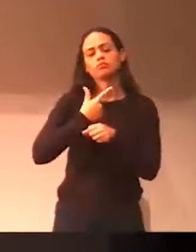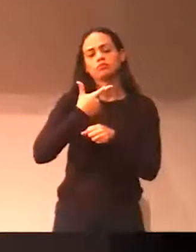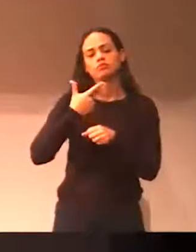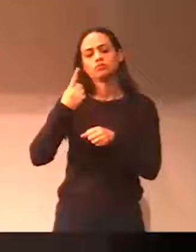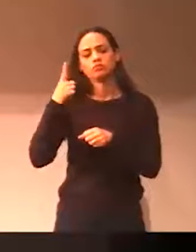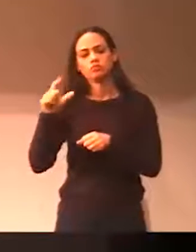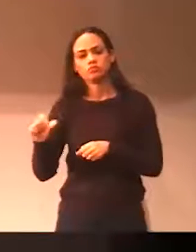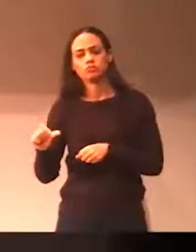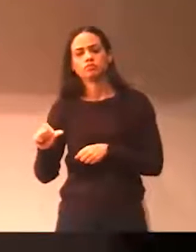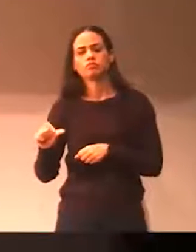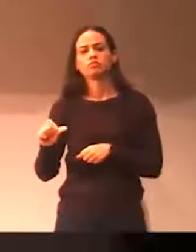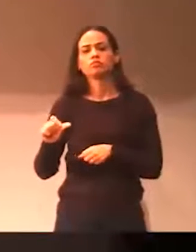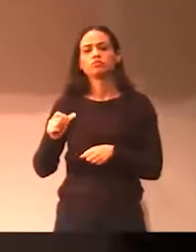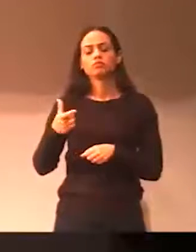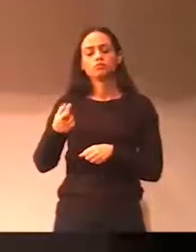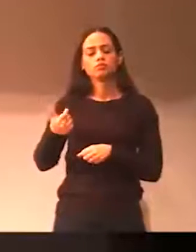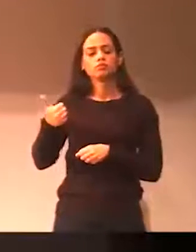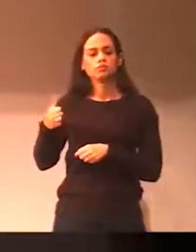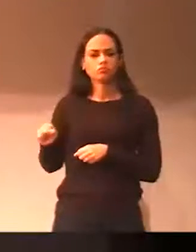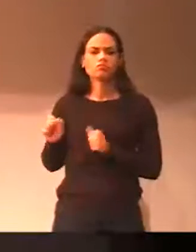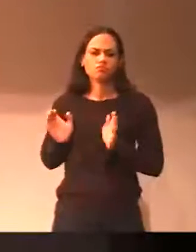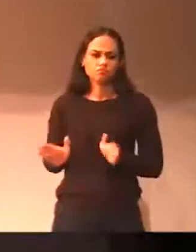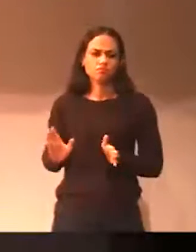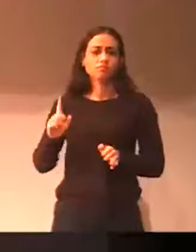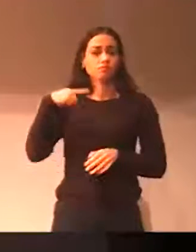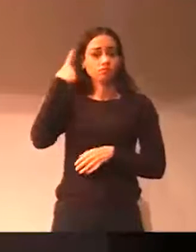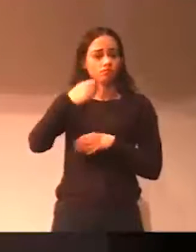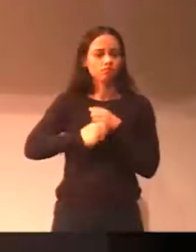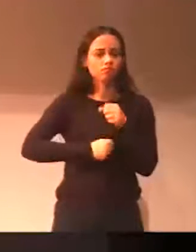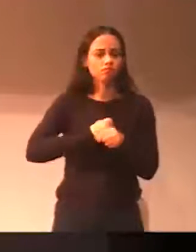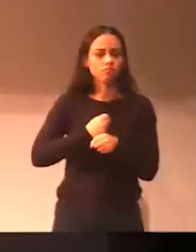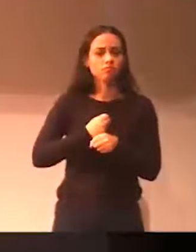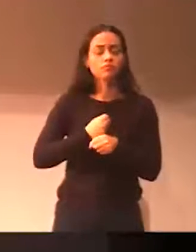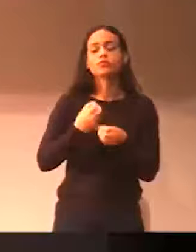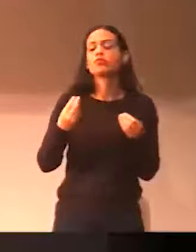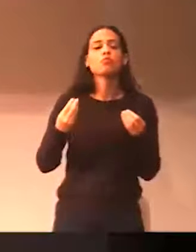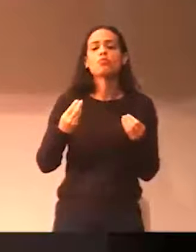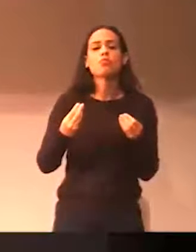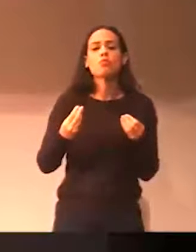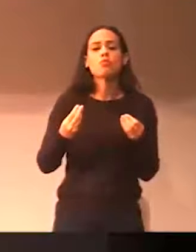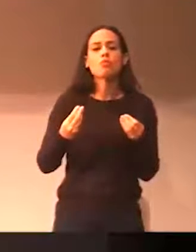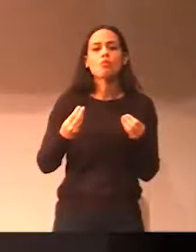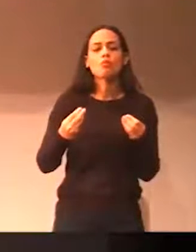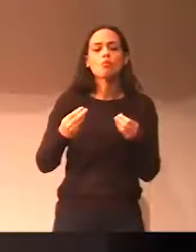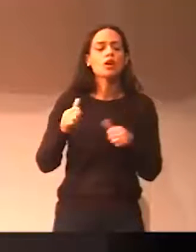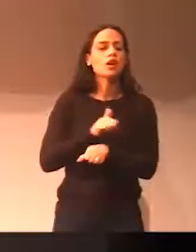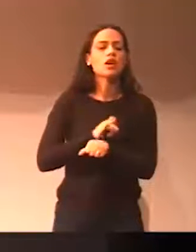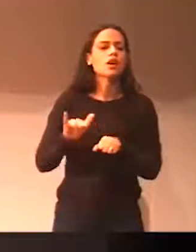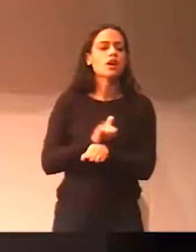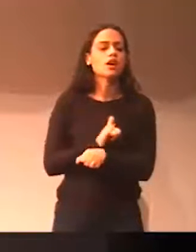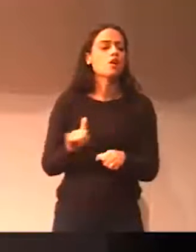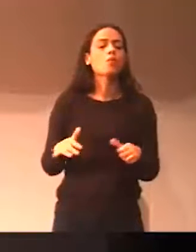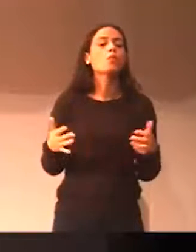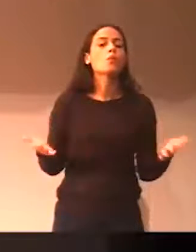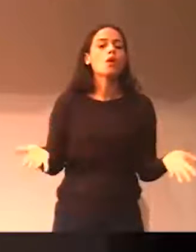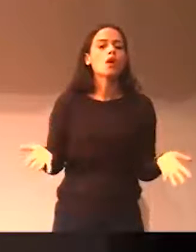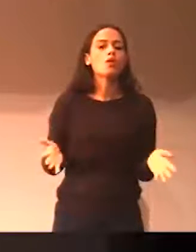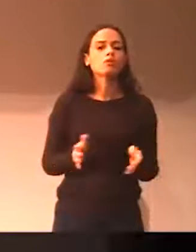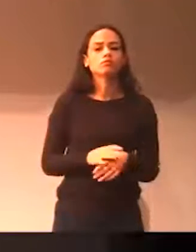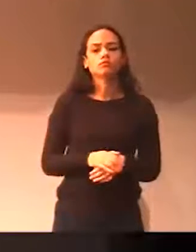já está planejado ou não planejado, não é? Para o ano que vem, como que a gente vai fazer? A gente vai focar só nos principais?